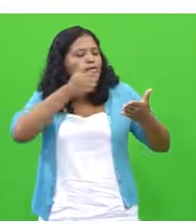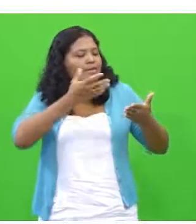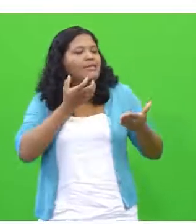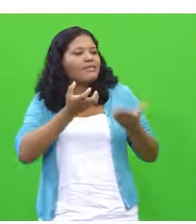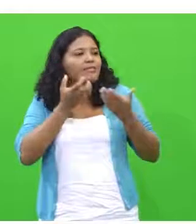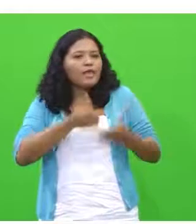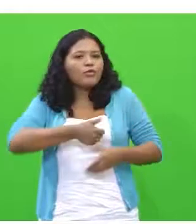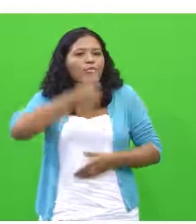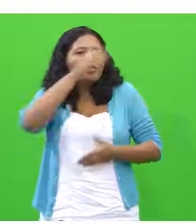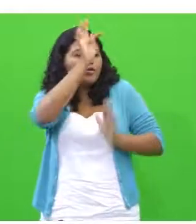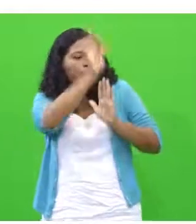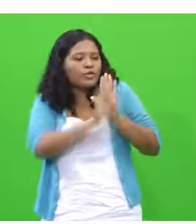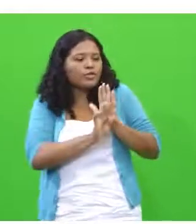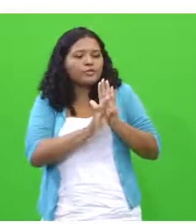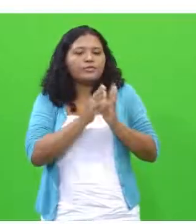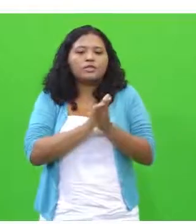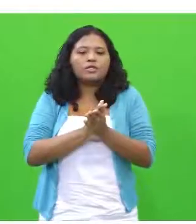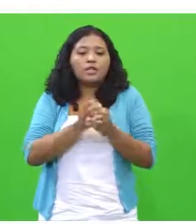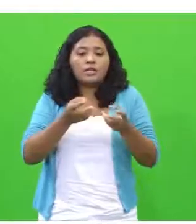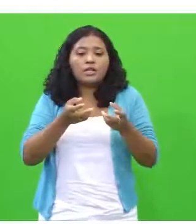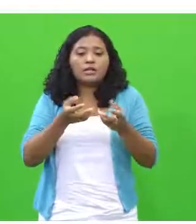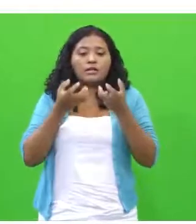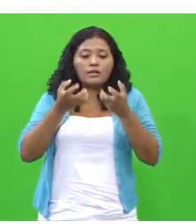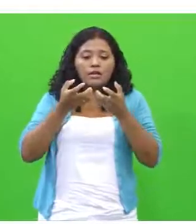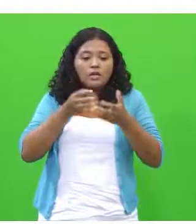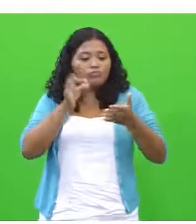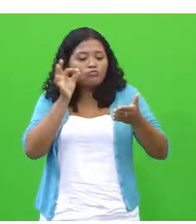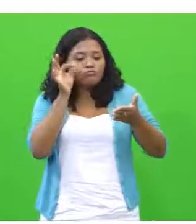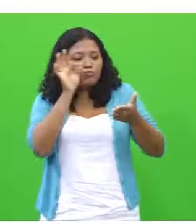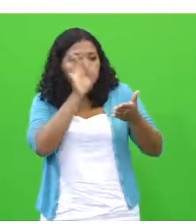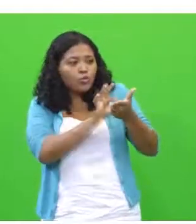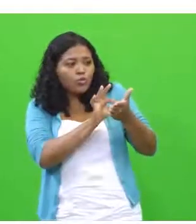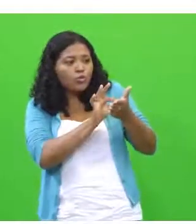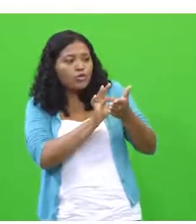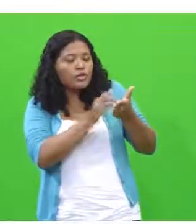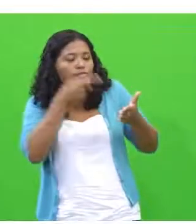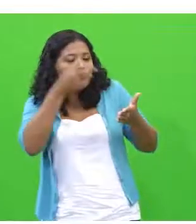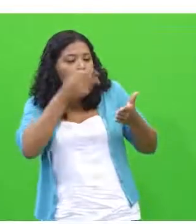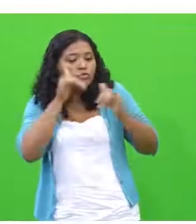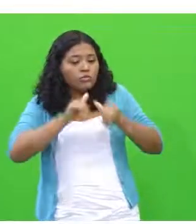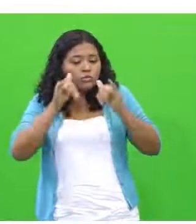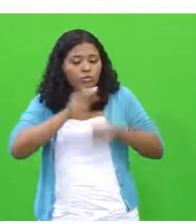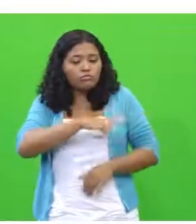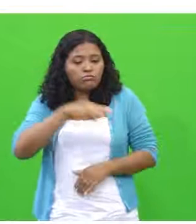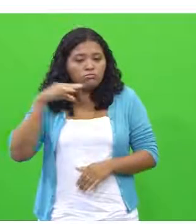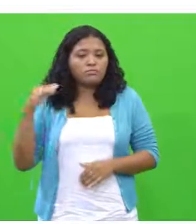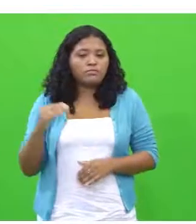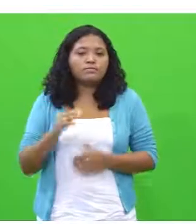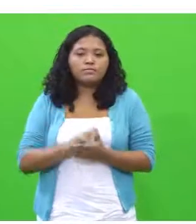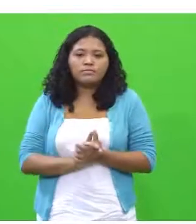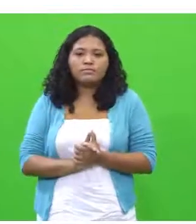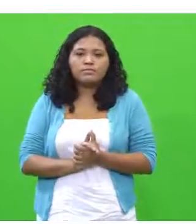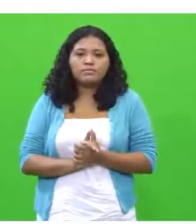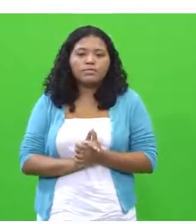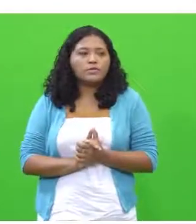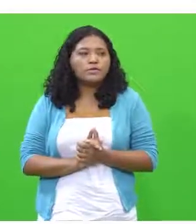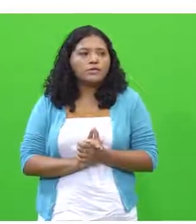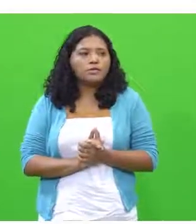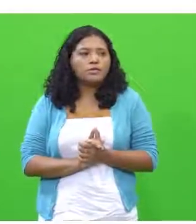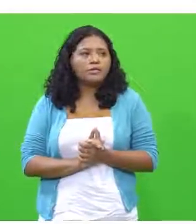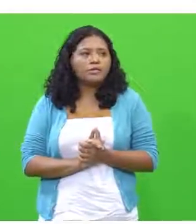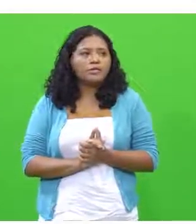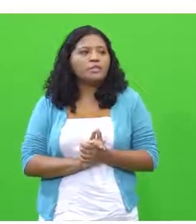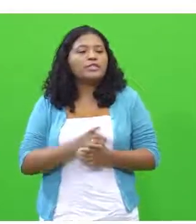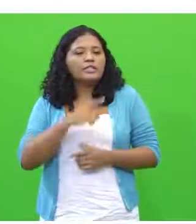texto? Bom, ele quer que você pontue quem está falando sobre publicidade infantil. que há um